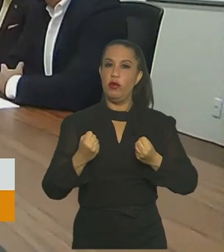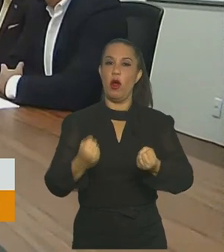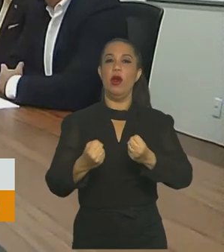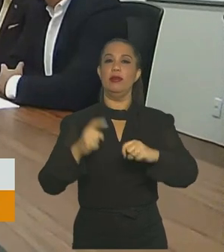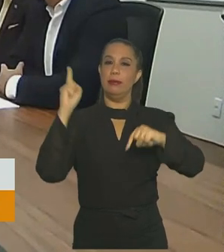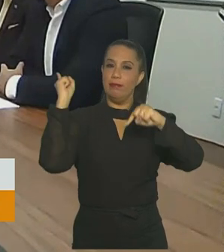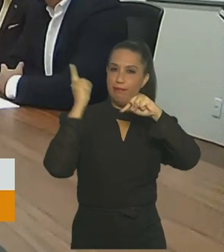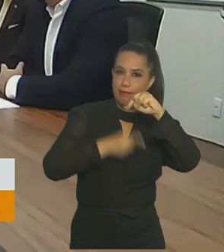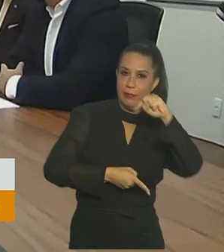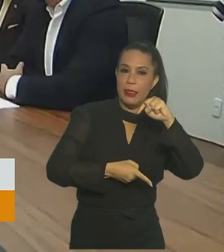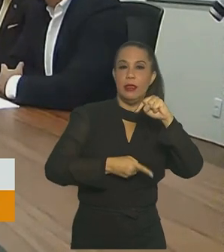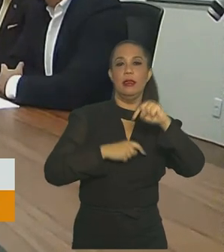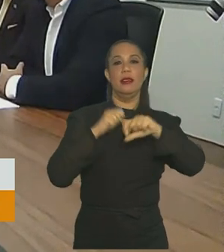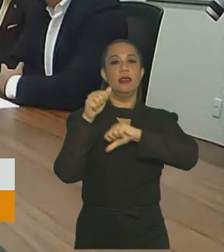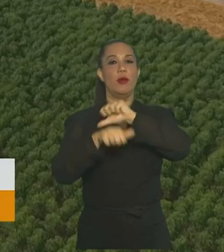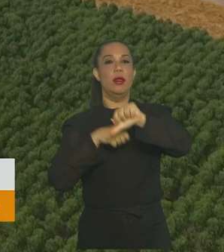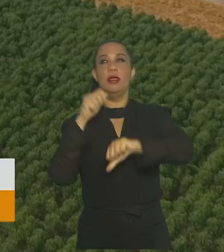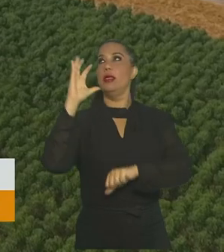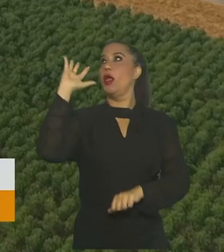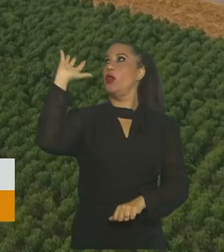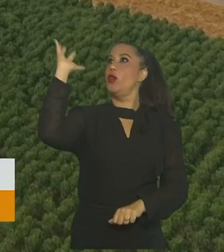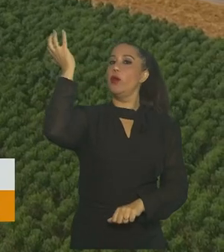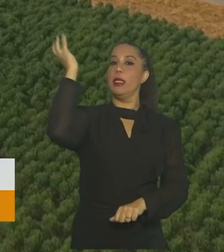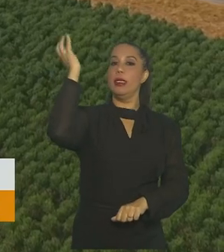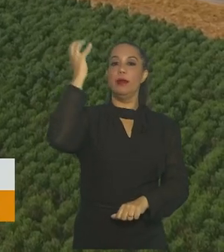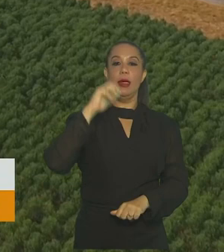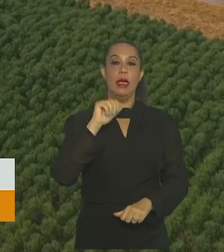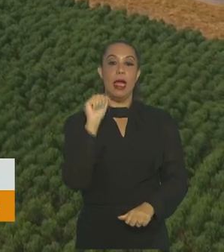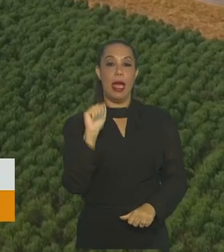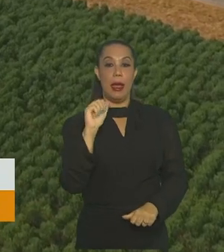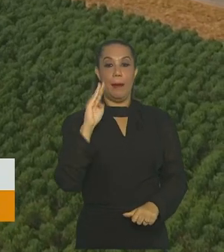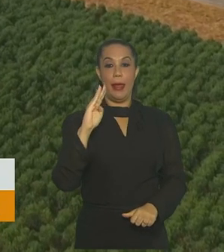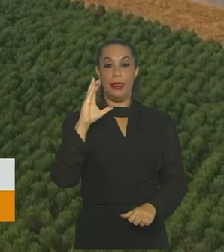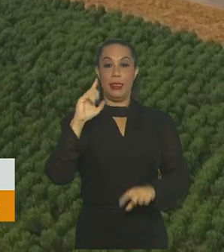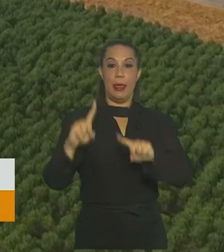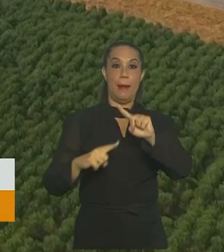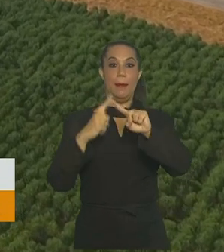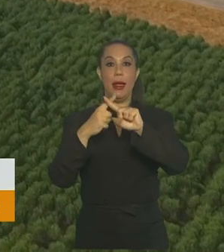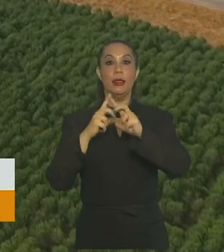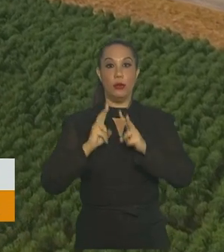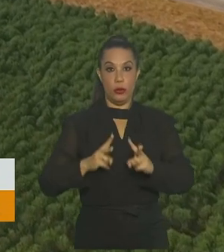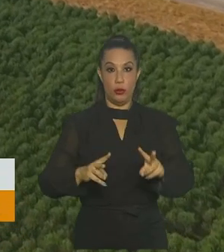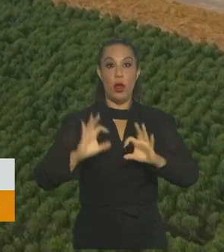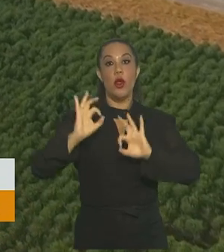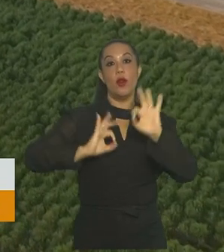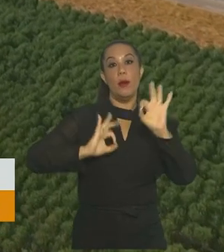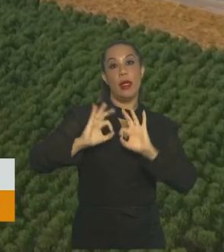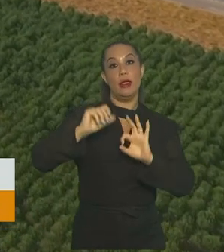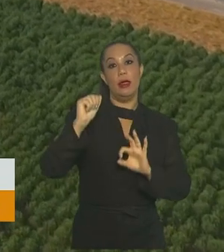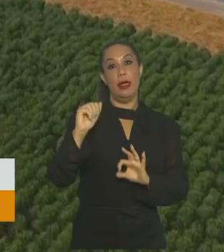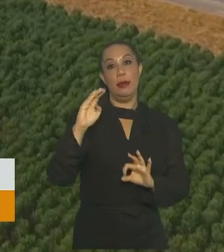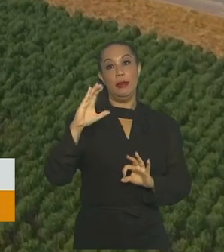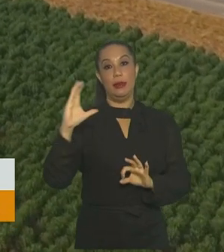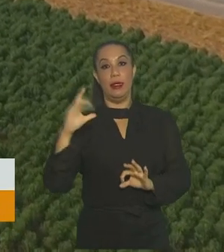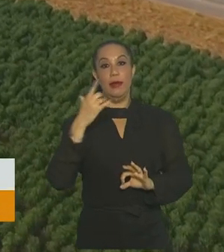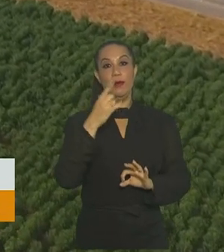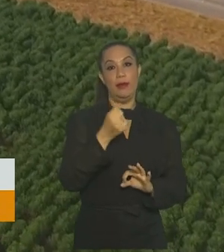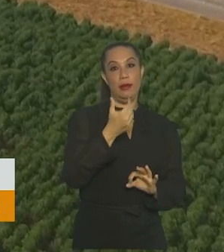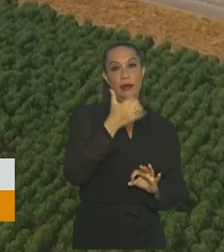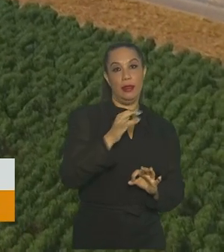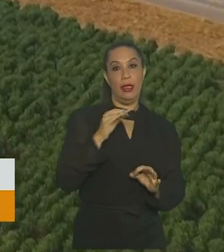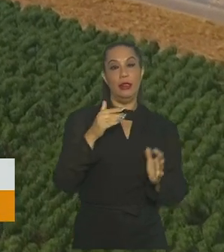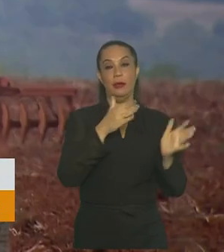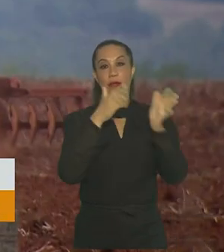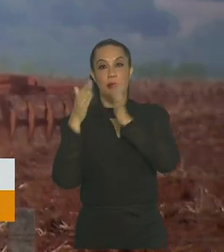enfrentamento da mudança do clima. O ABC+, é a continuação do plano ABC, que foi executado de 2010 a